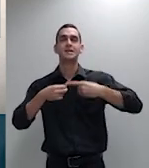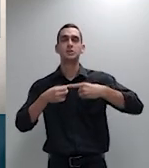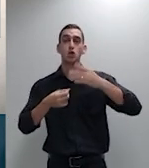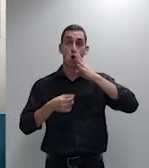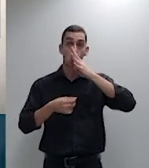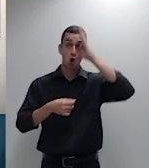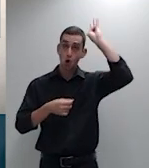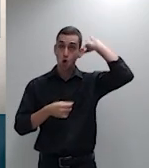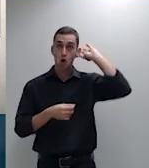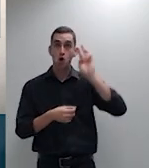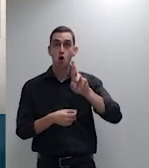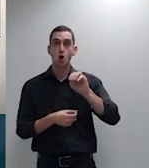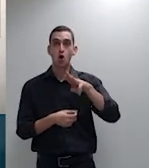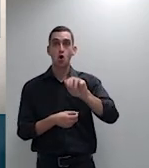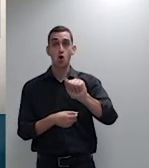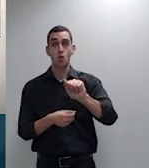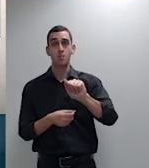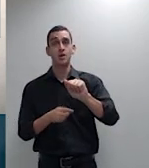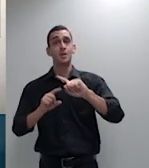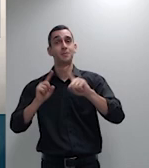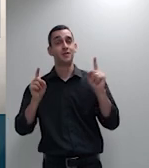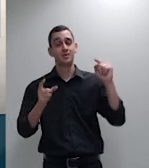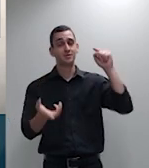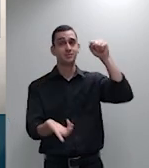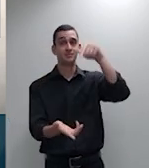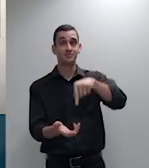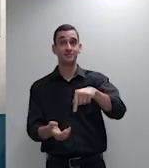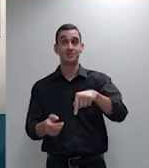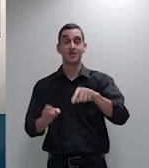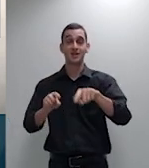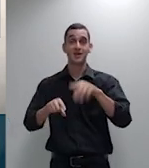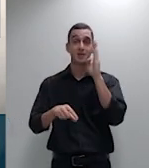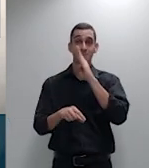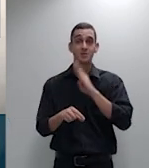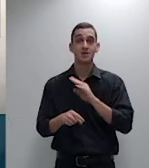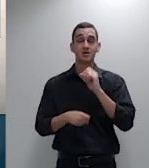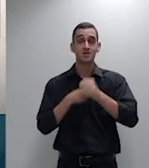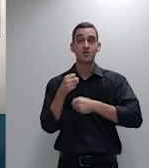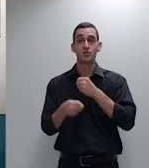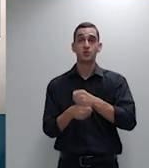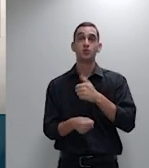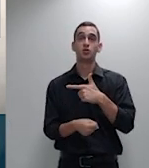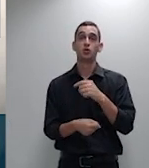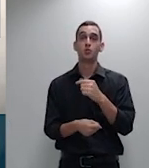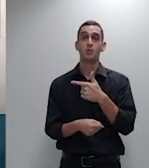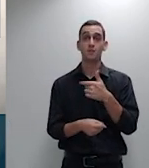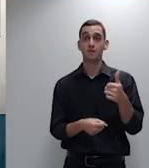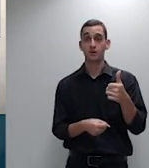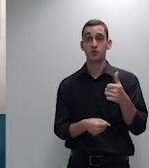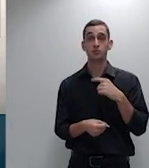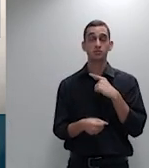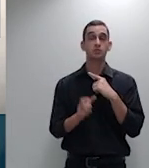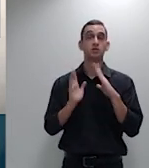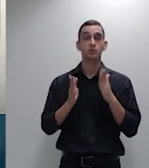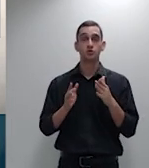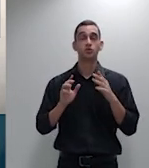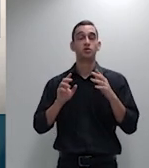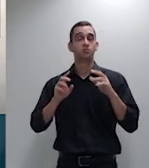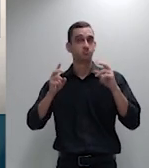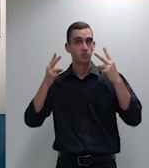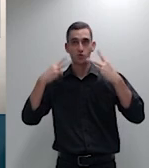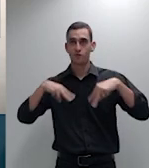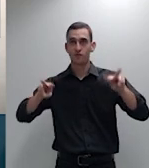2021 que acabou de ter uma comissão parlamentar de inquérito que visualizou o controle de